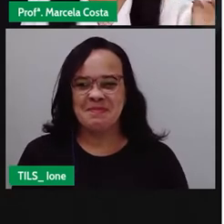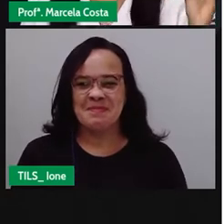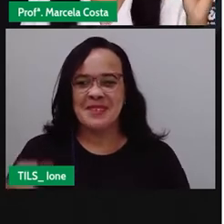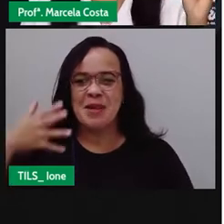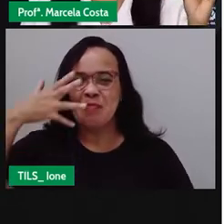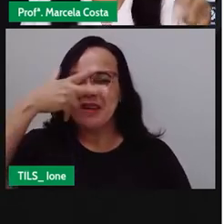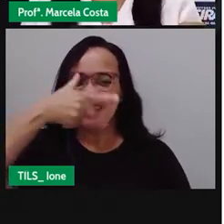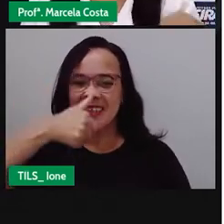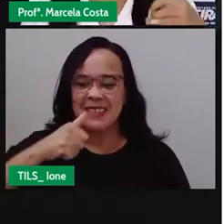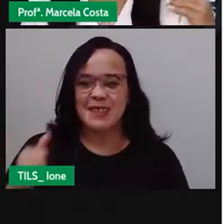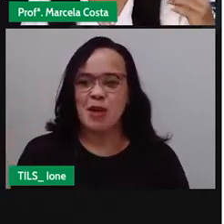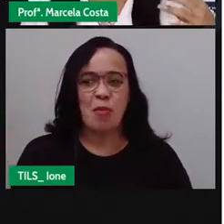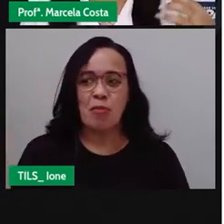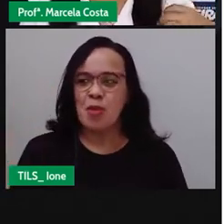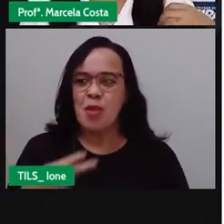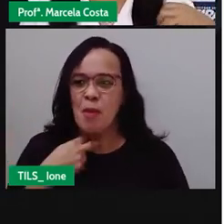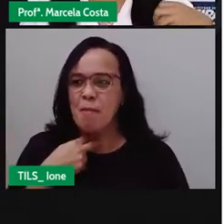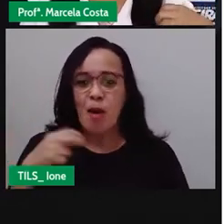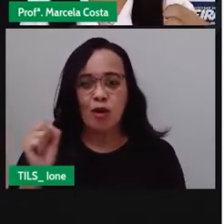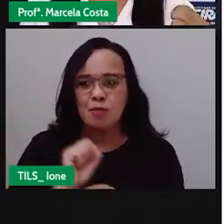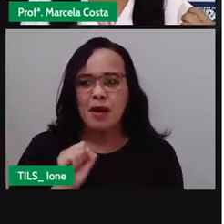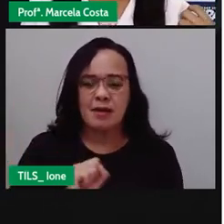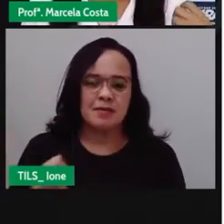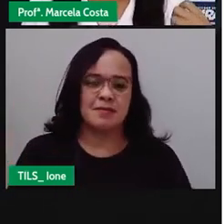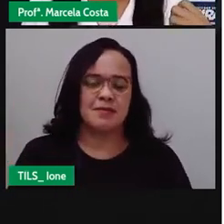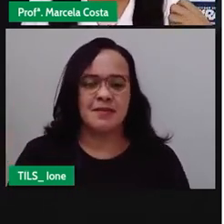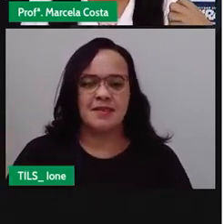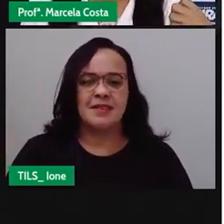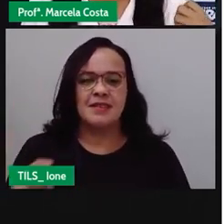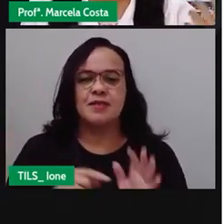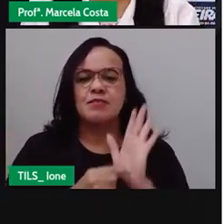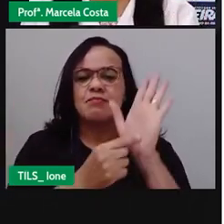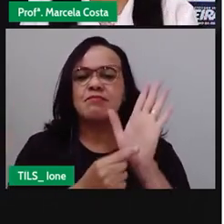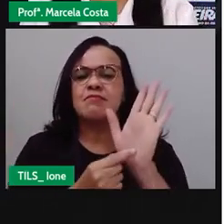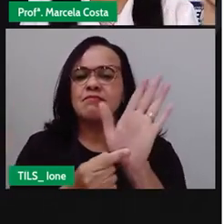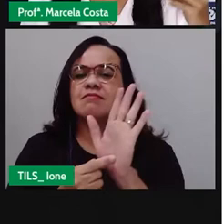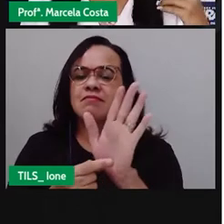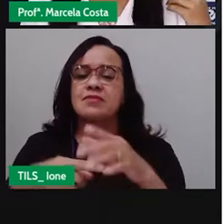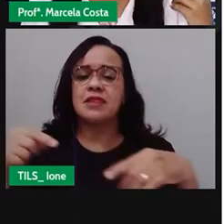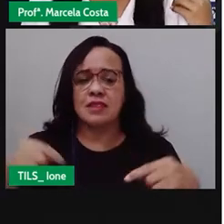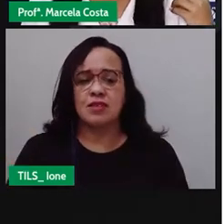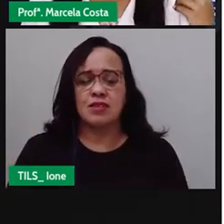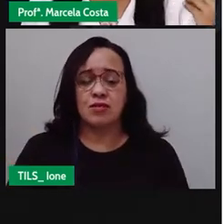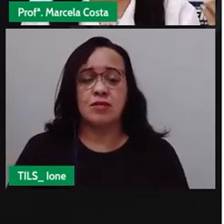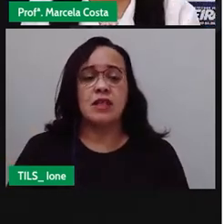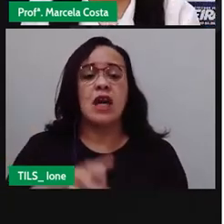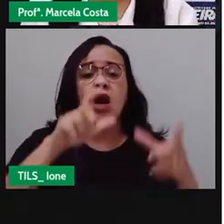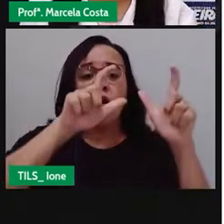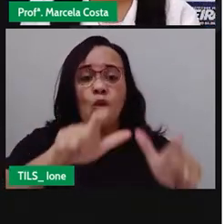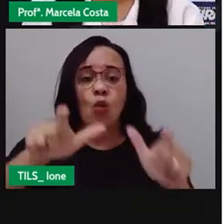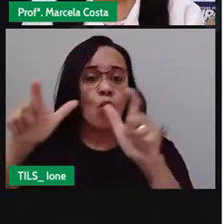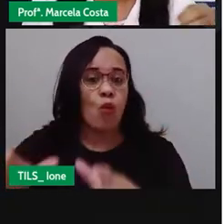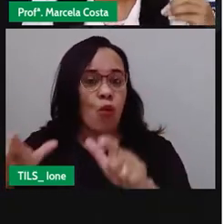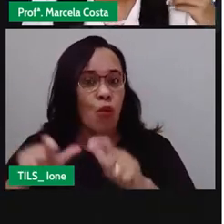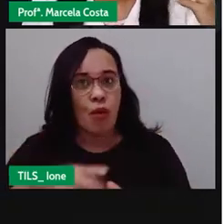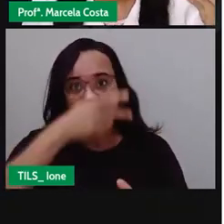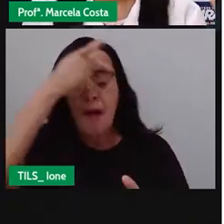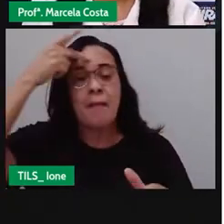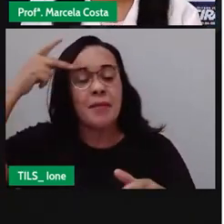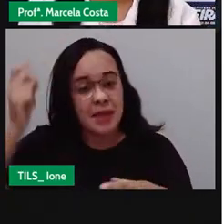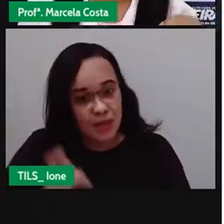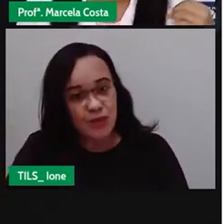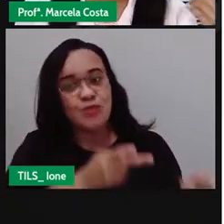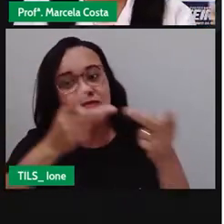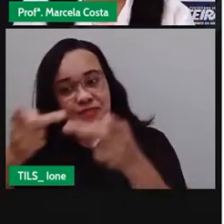belezas da nossa cidade, que podem ser também chamadas de pontos turísticos, podem ser apreciadas pelos